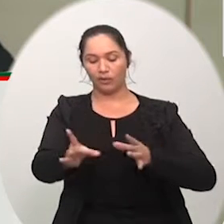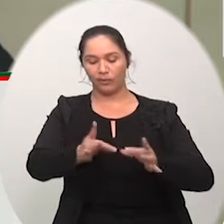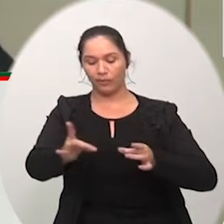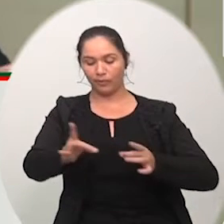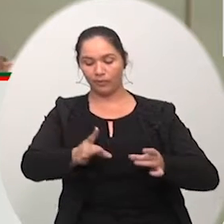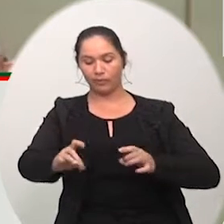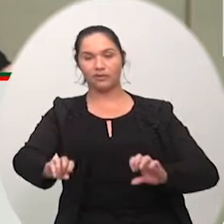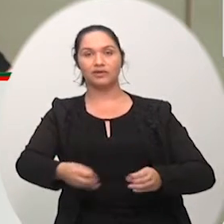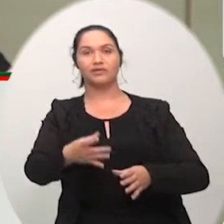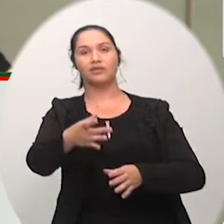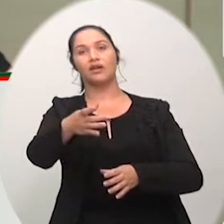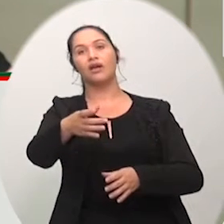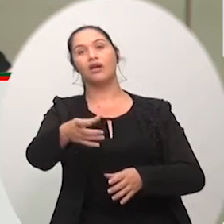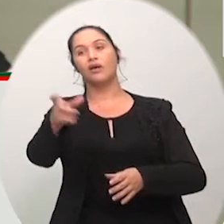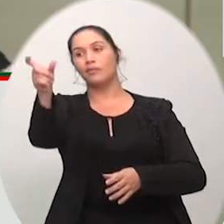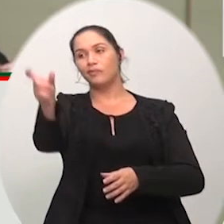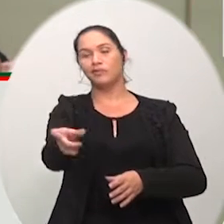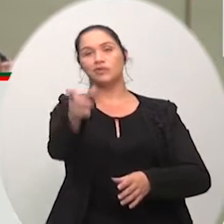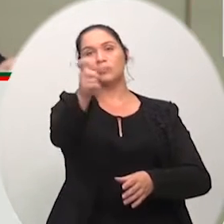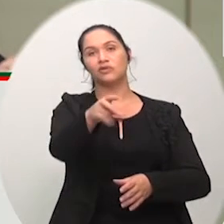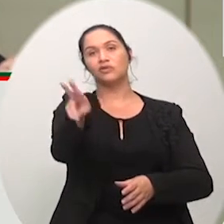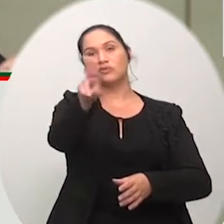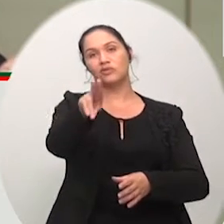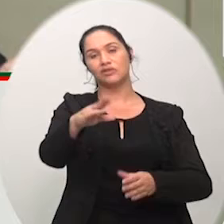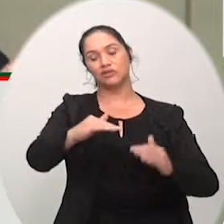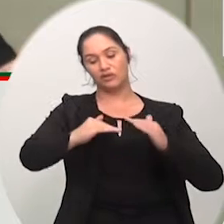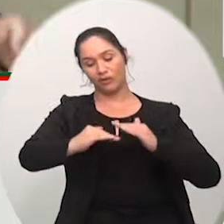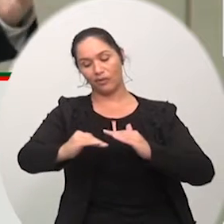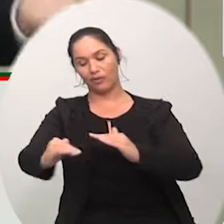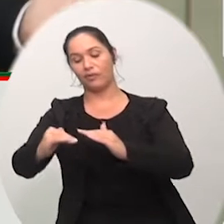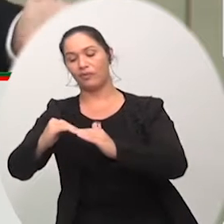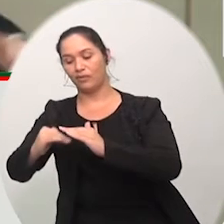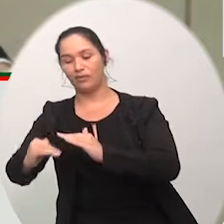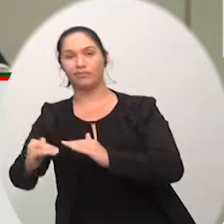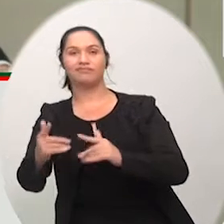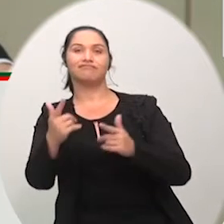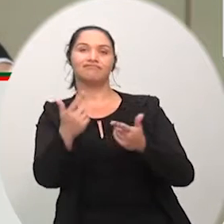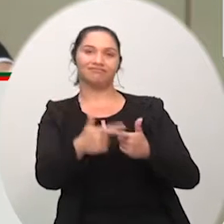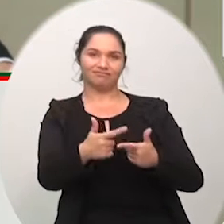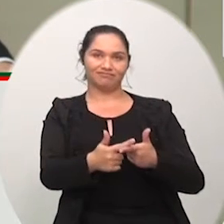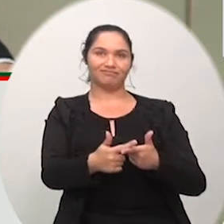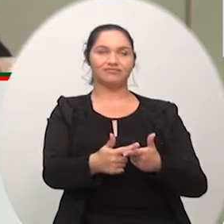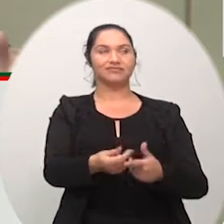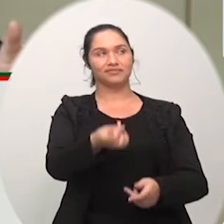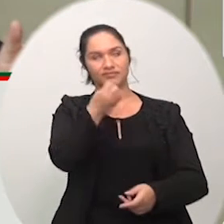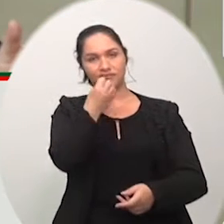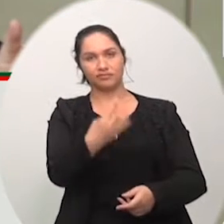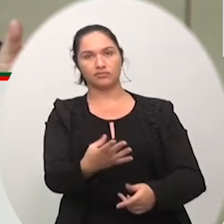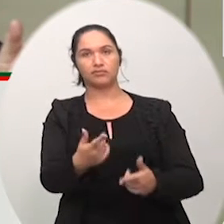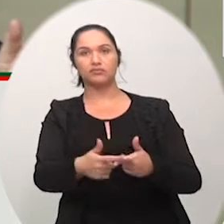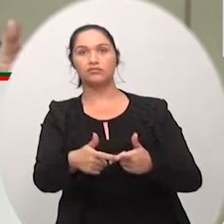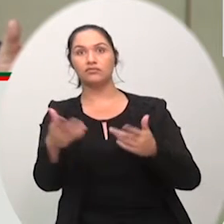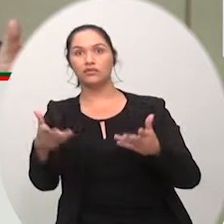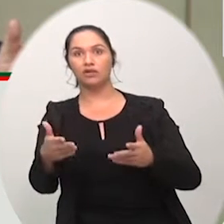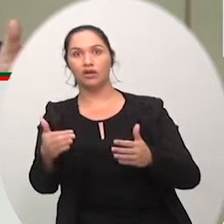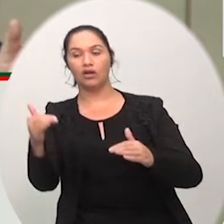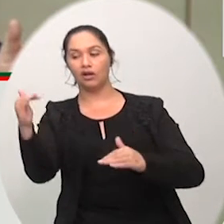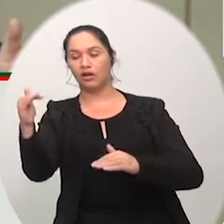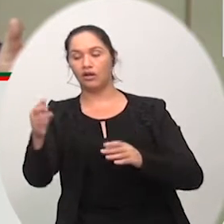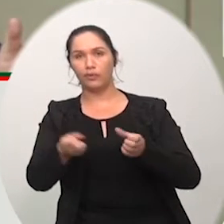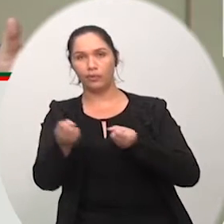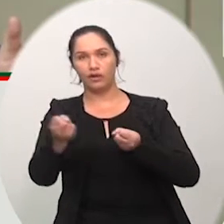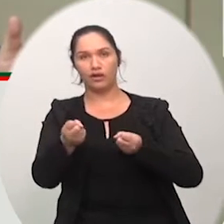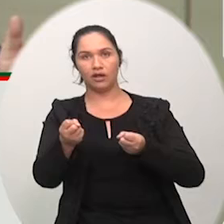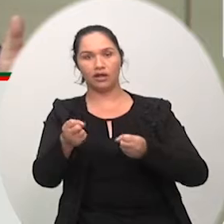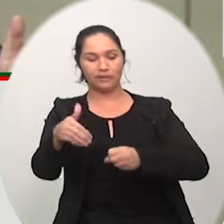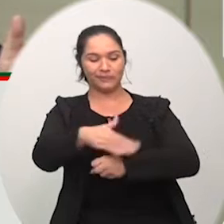estacionar lá bem tranquilamente e deixar o carro protegido também porque como fica na rua os carros estão sem segurança então